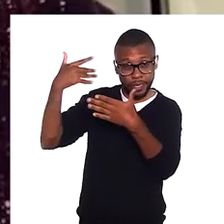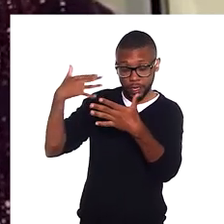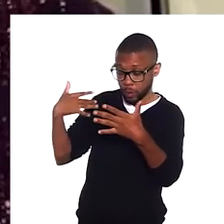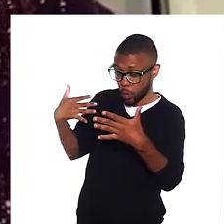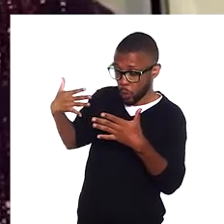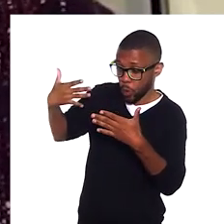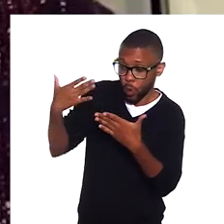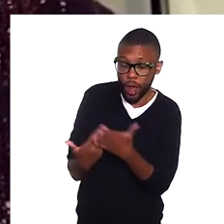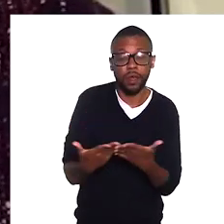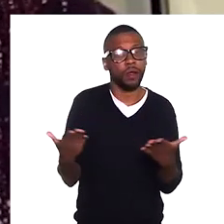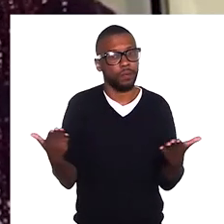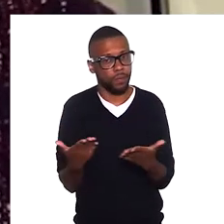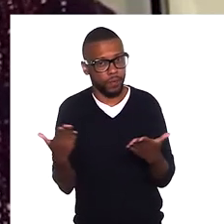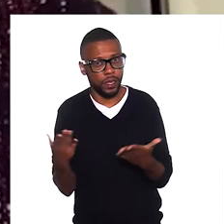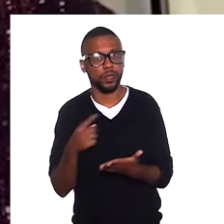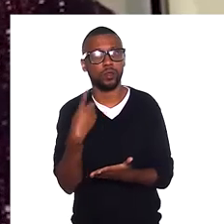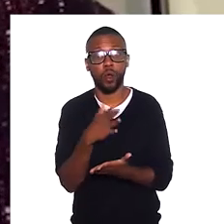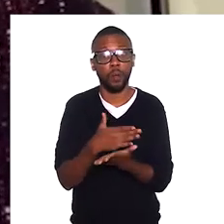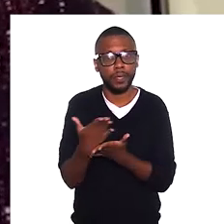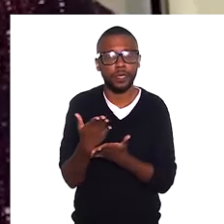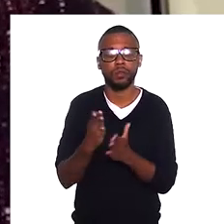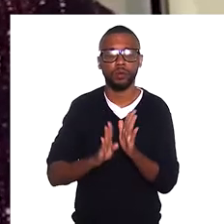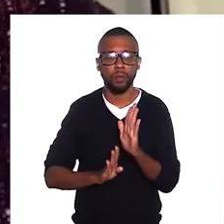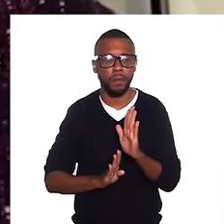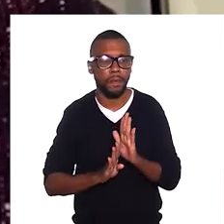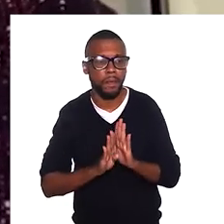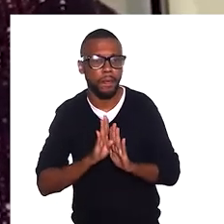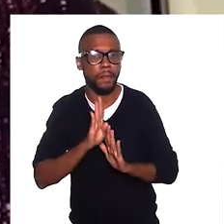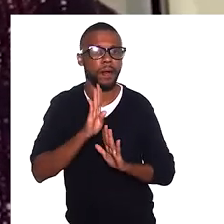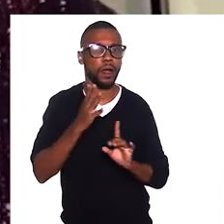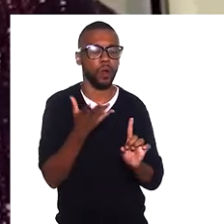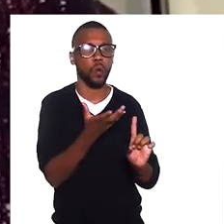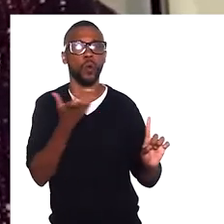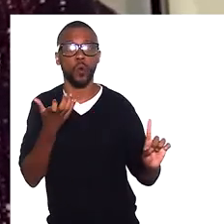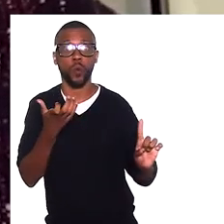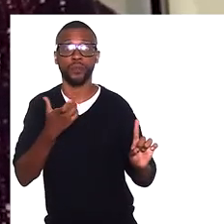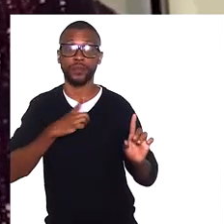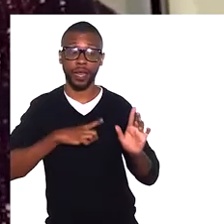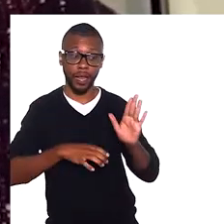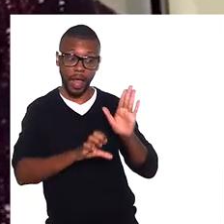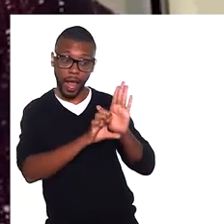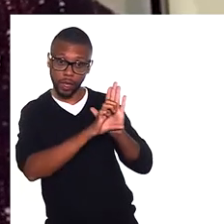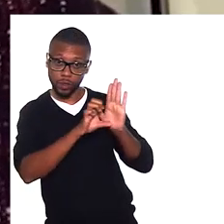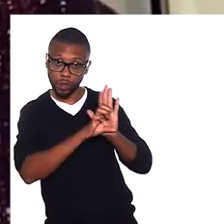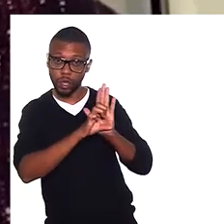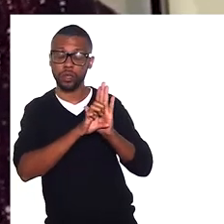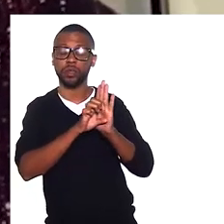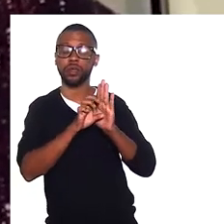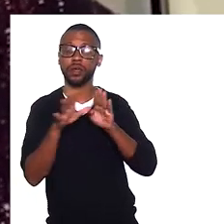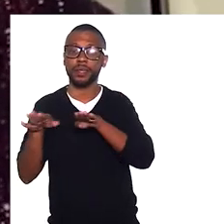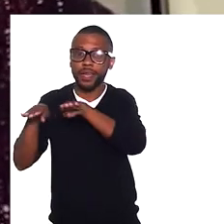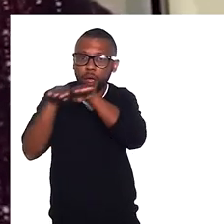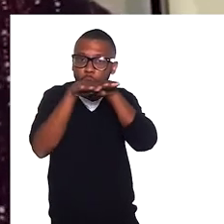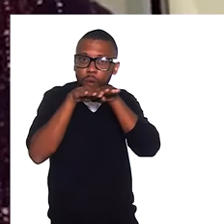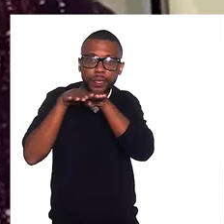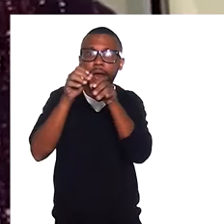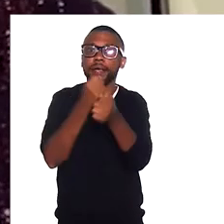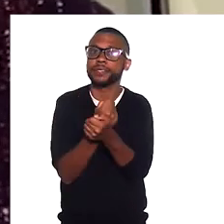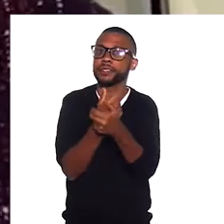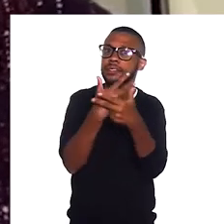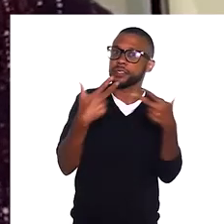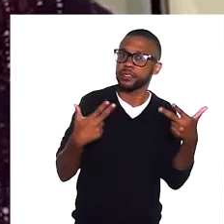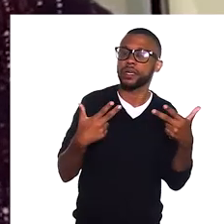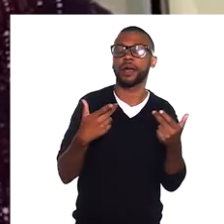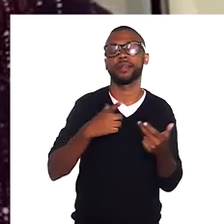para cá, a gente começou a avançar bastante. Existe aí o Estatuto da Igualdade Racial, que fala sobre